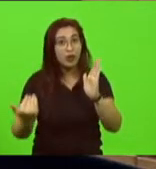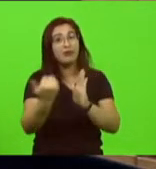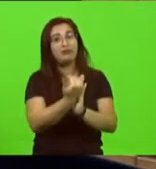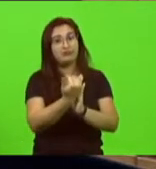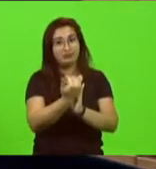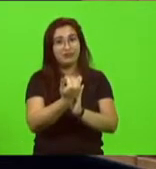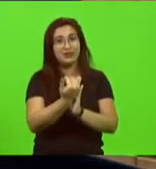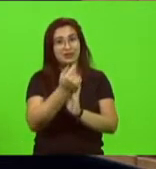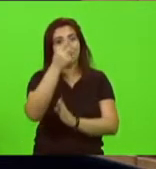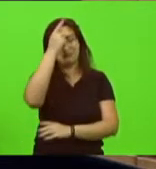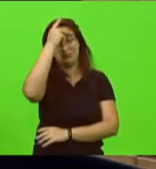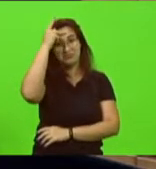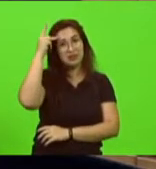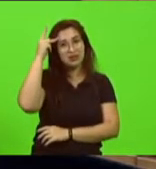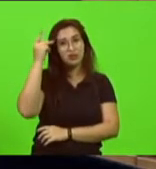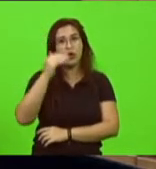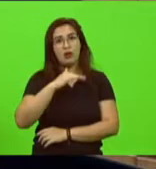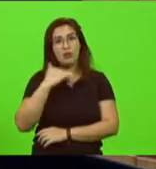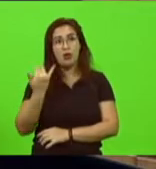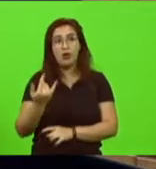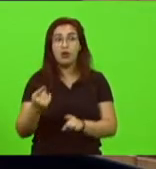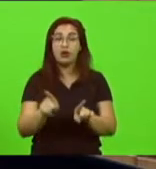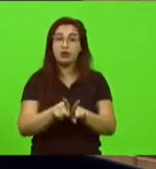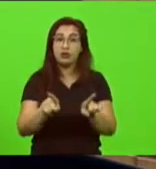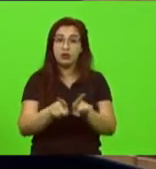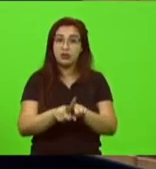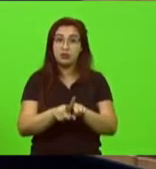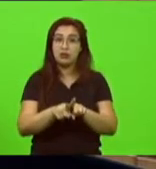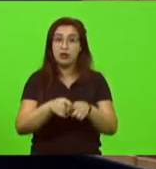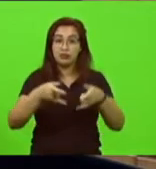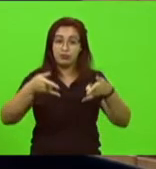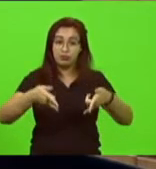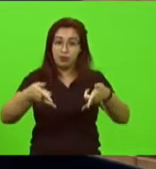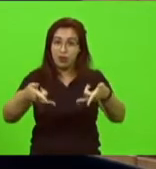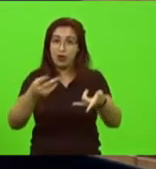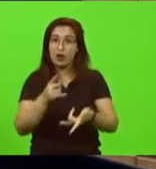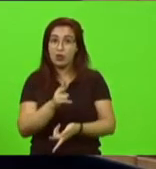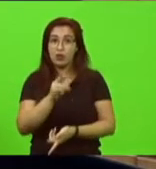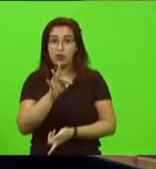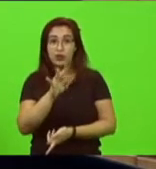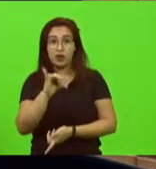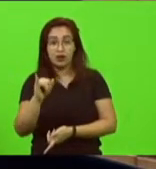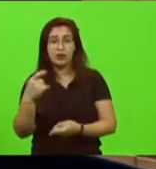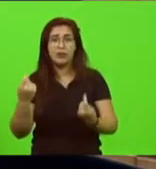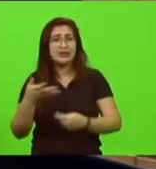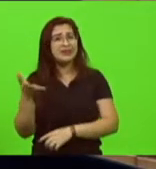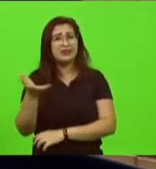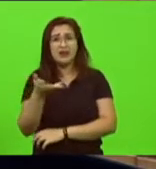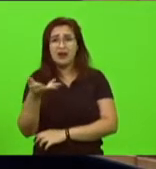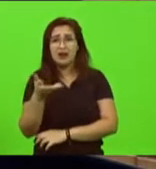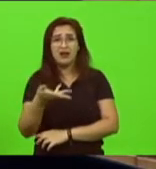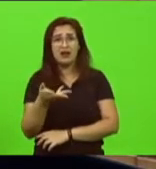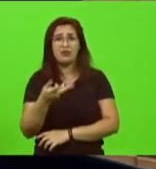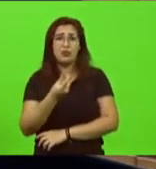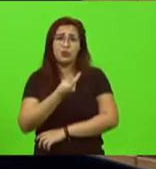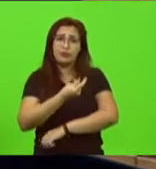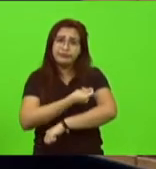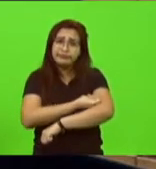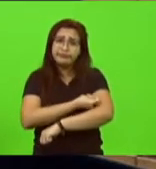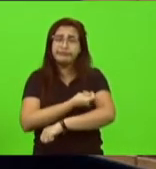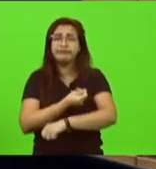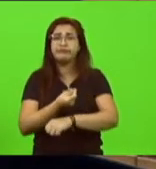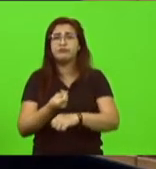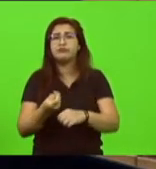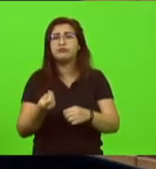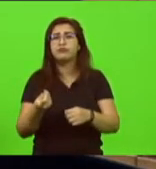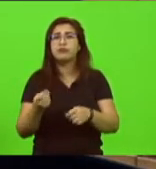mortes e por isso nós temos que ter pressa em imunizar e agora também nessa questão da